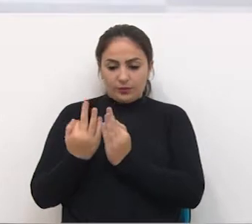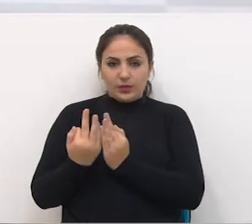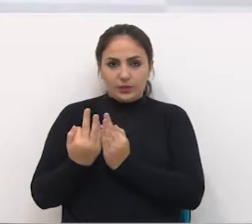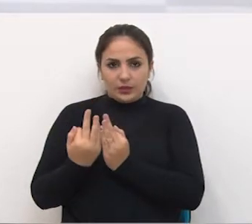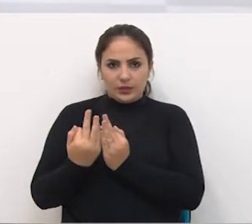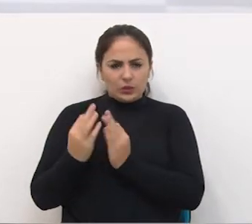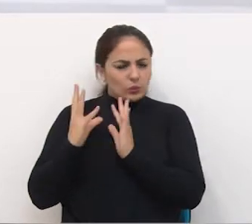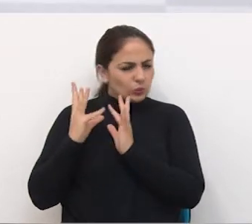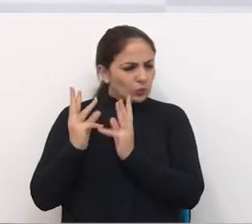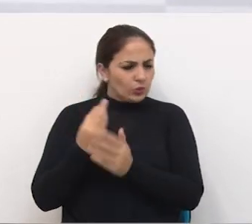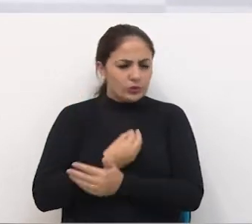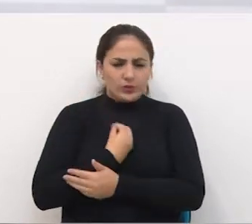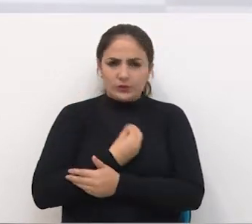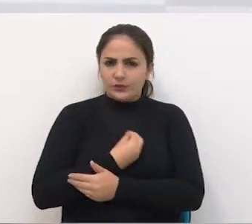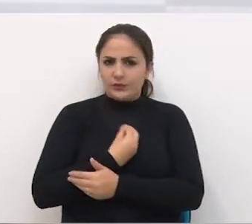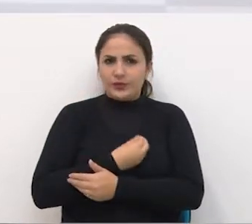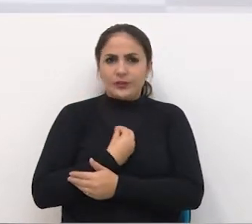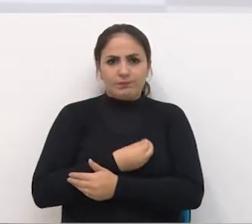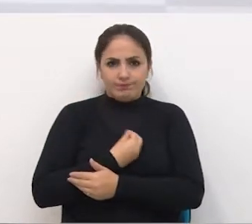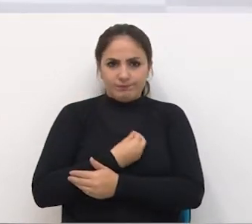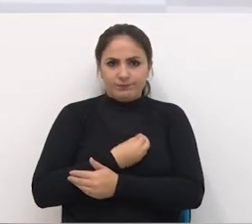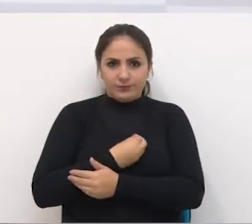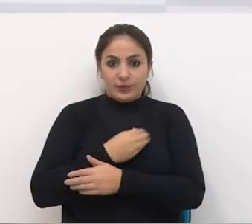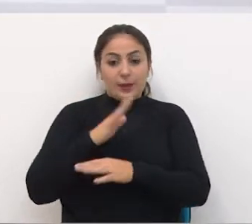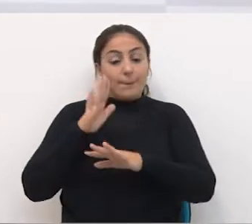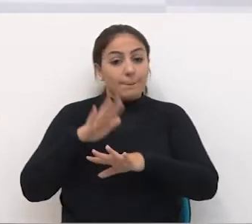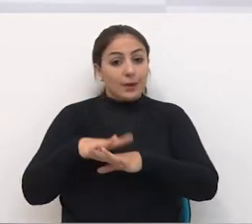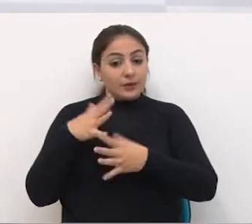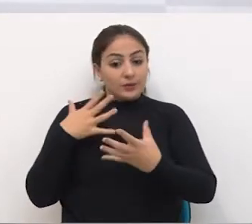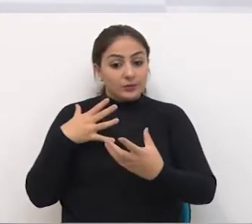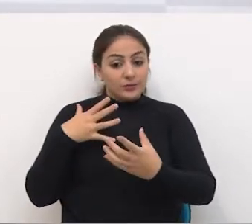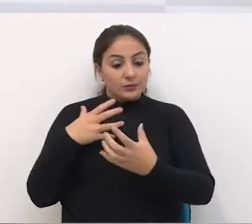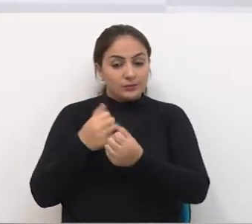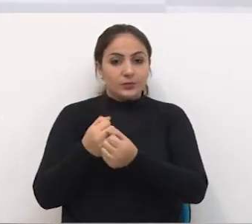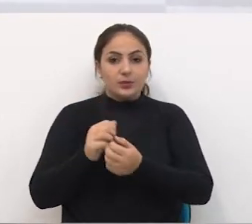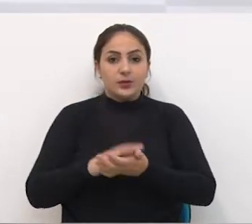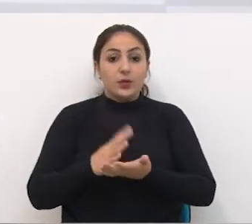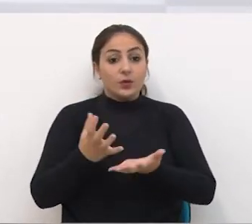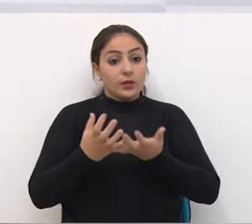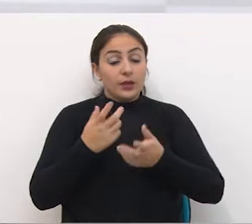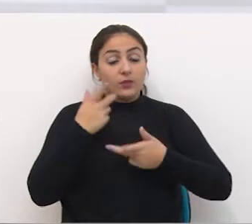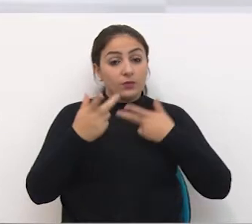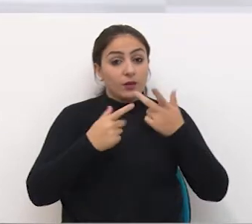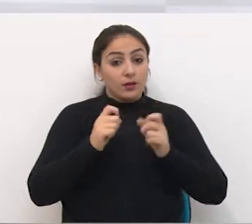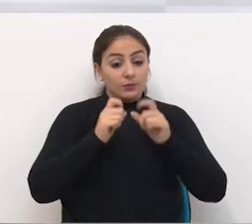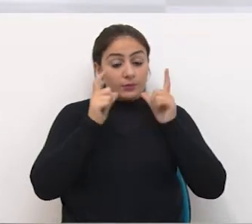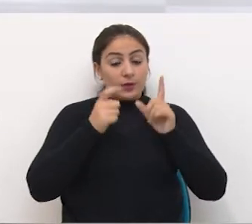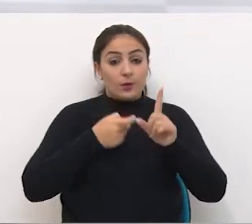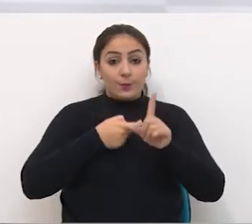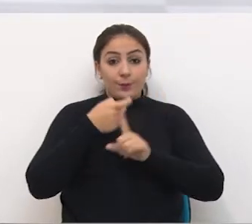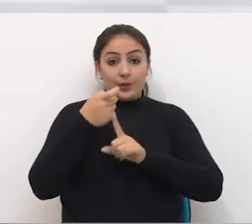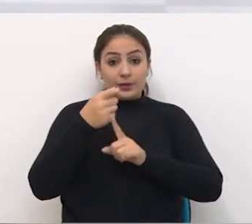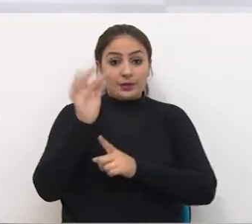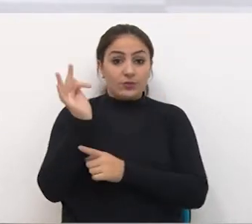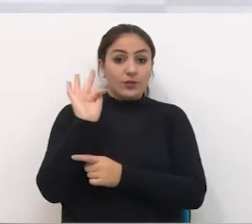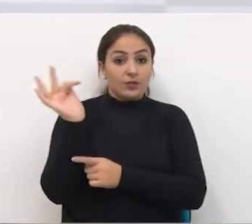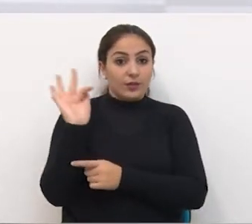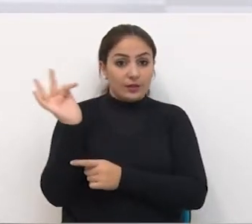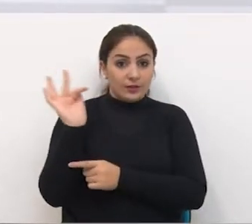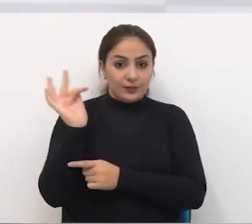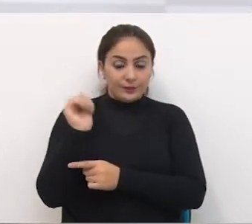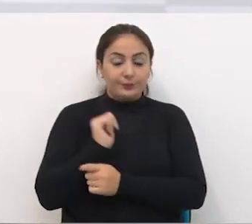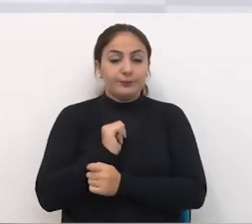Com toda a sua vida pela frente Em mais um acidente Mas quero ressaltar Que no mês de fevereiro